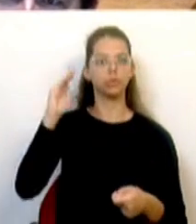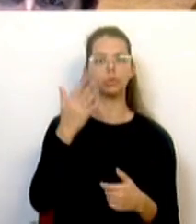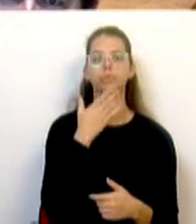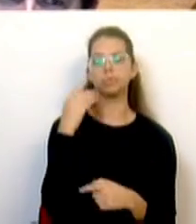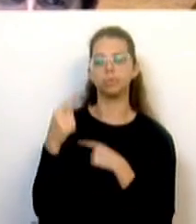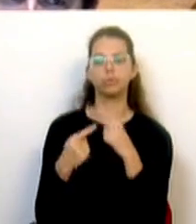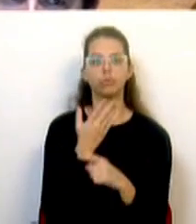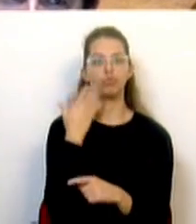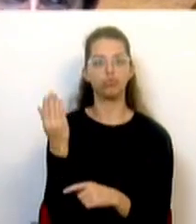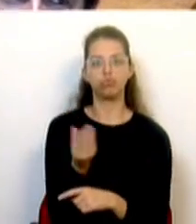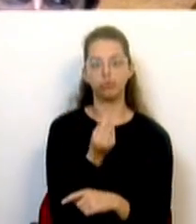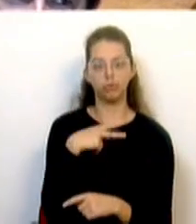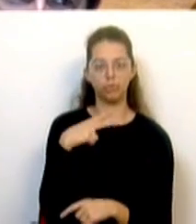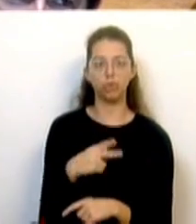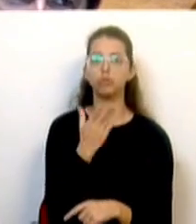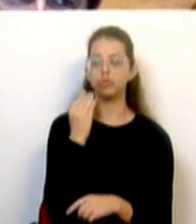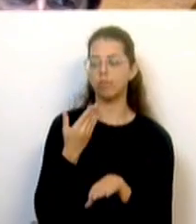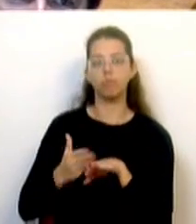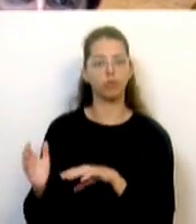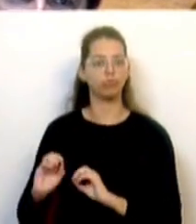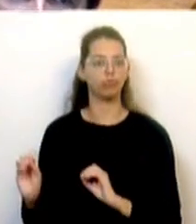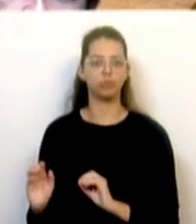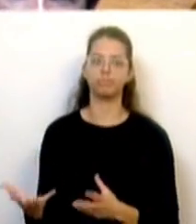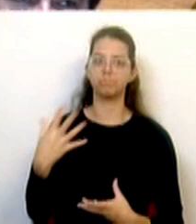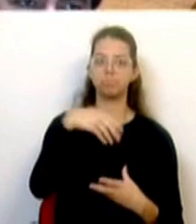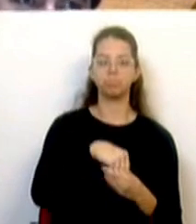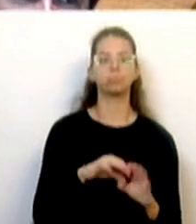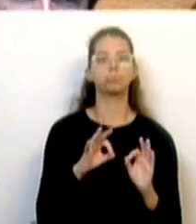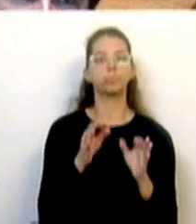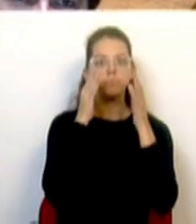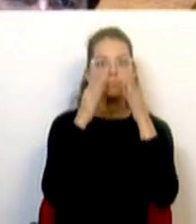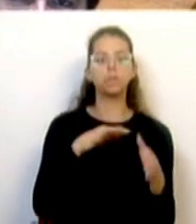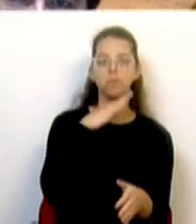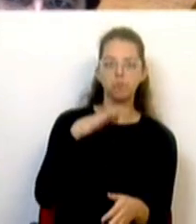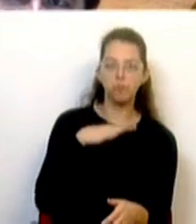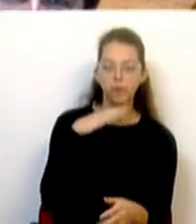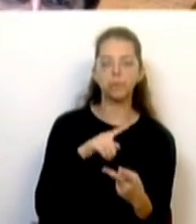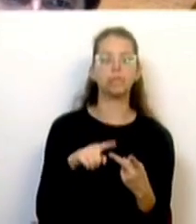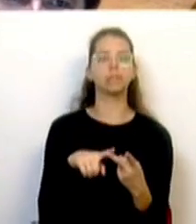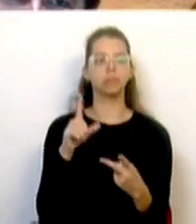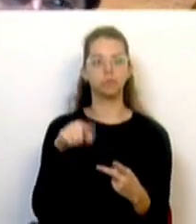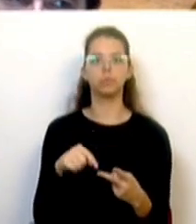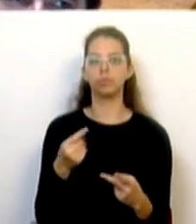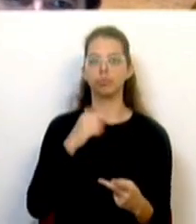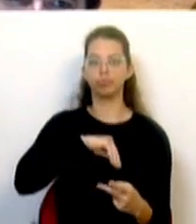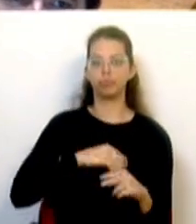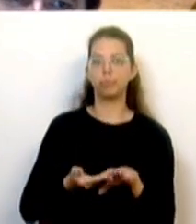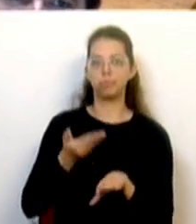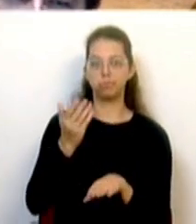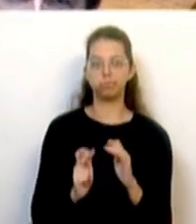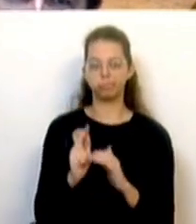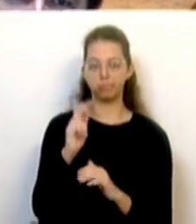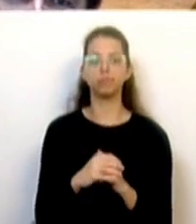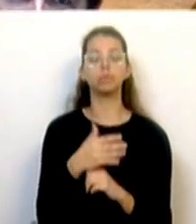portugueses. Nenhum jovem ficou fora deste orçamento virado para as famílias e para o aumento dos rendimentos. Já em